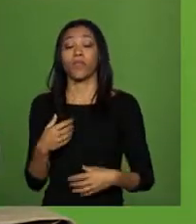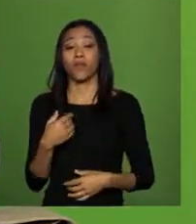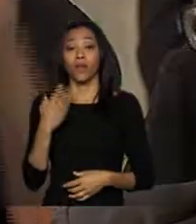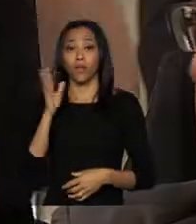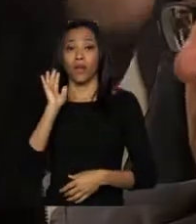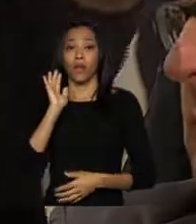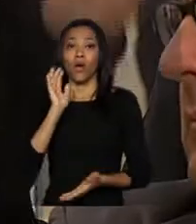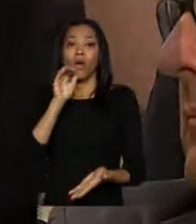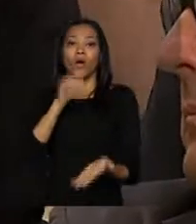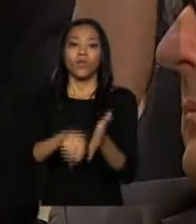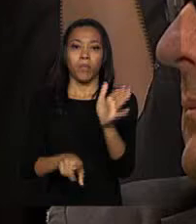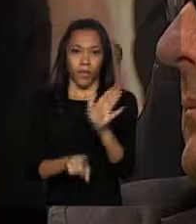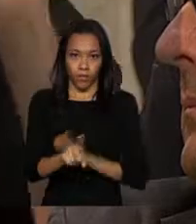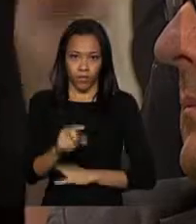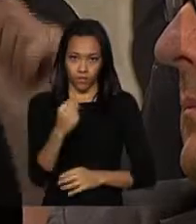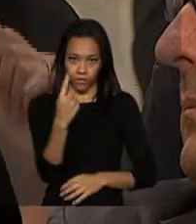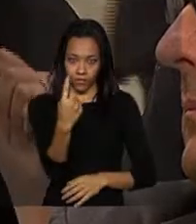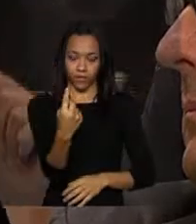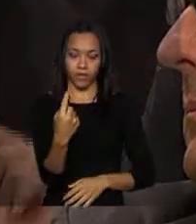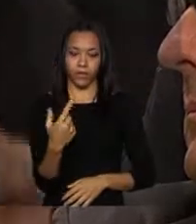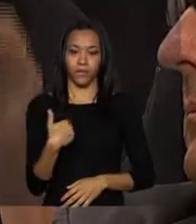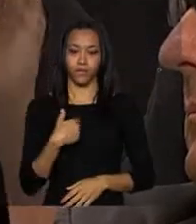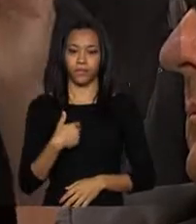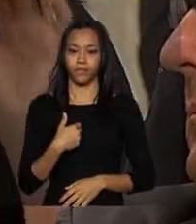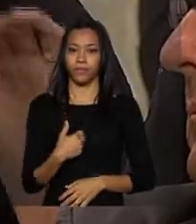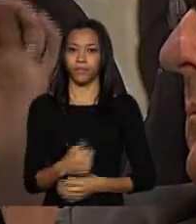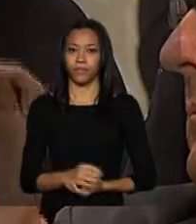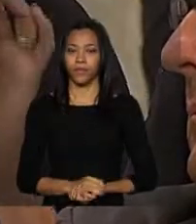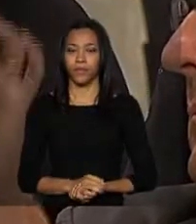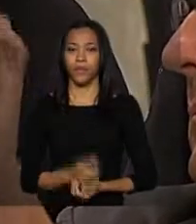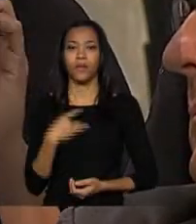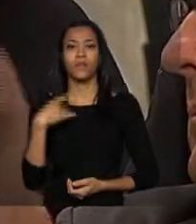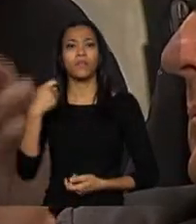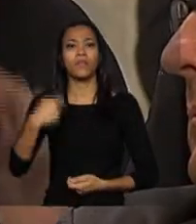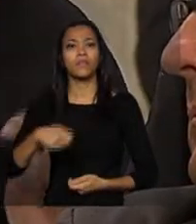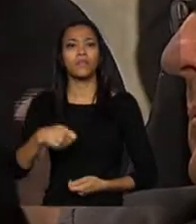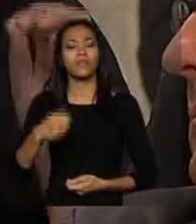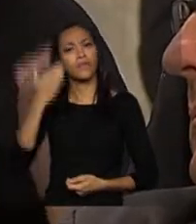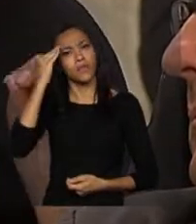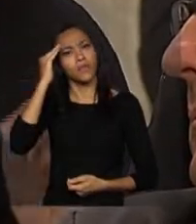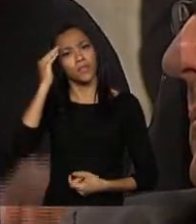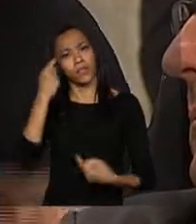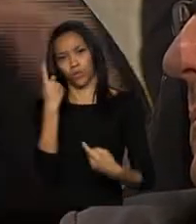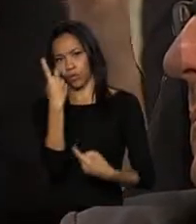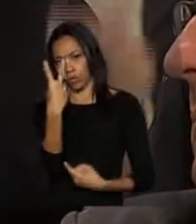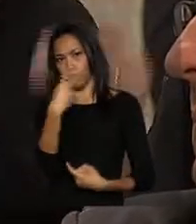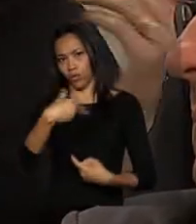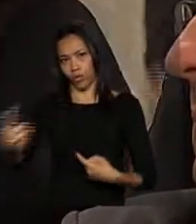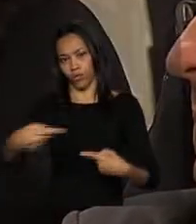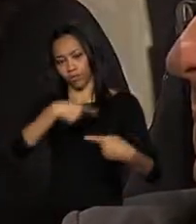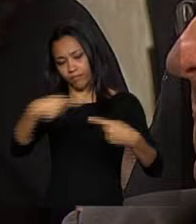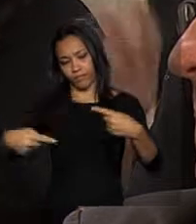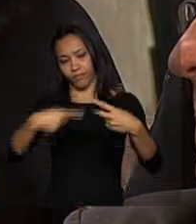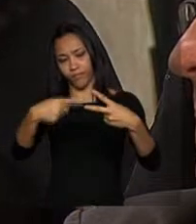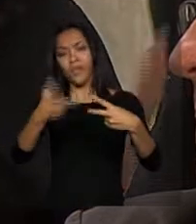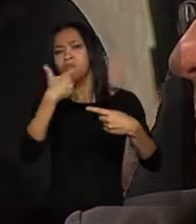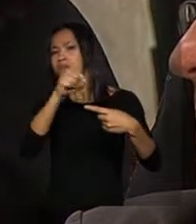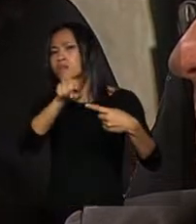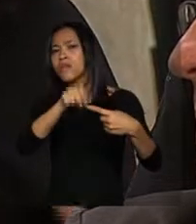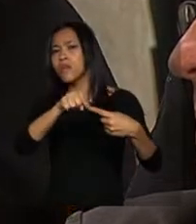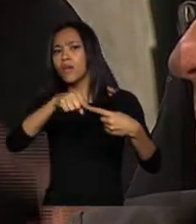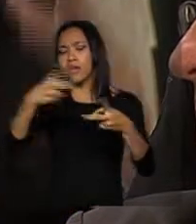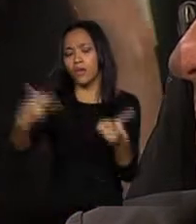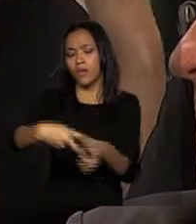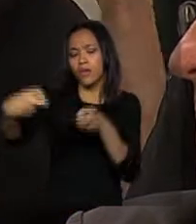deixar claro aqui, Raquel, da Agência CMA. Eu só preciso entender duas coisas. A primeira é, quem explorou produto